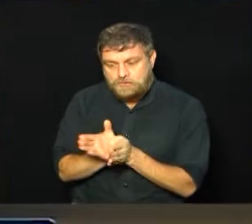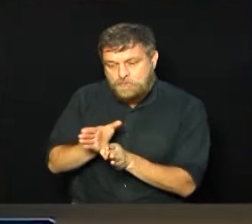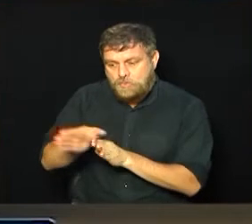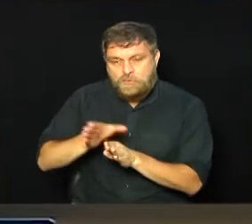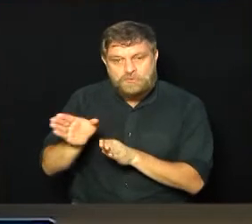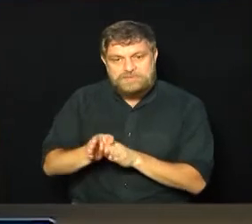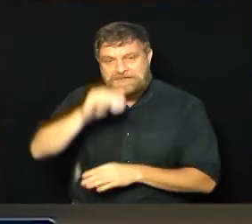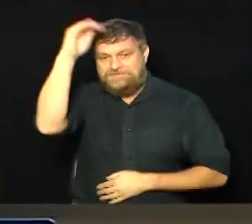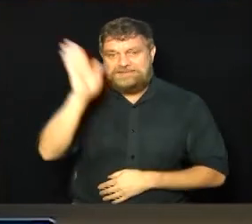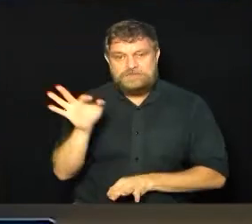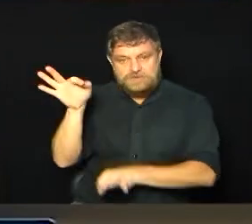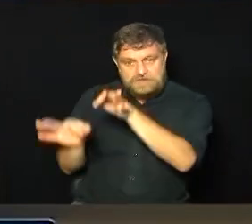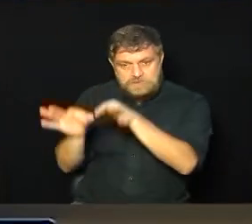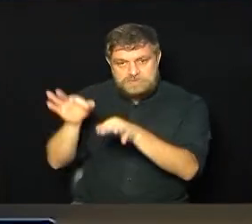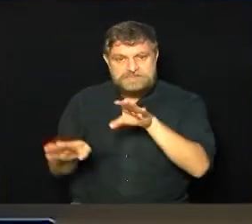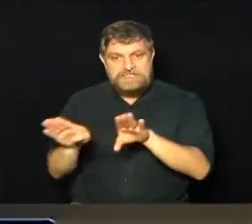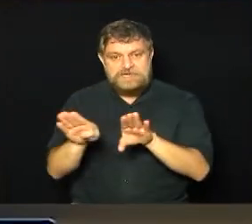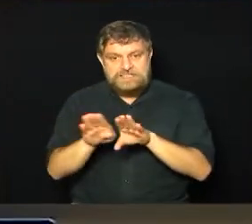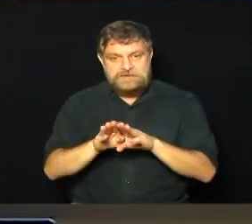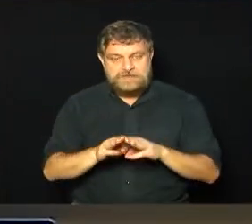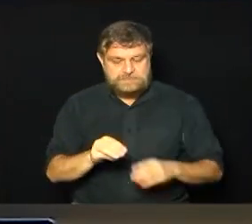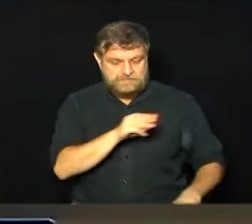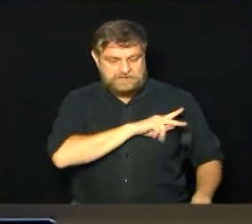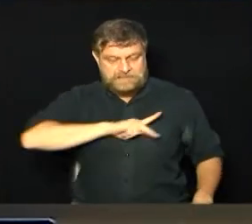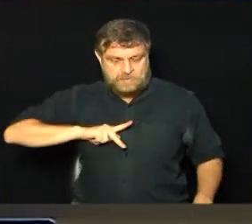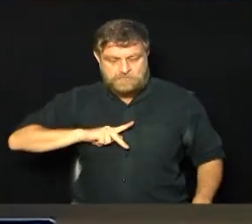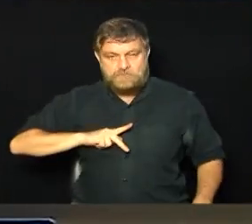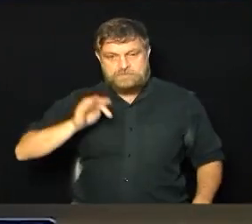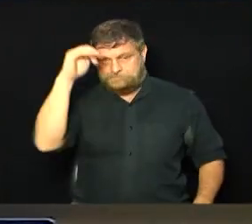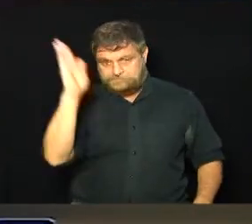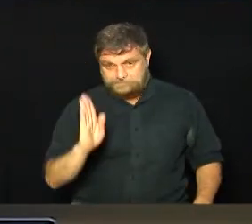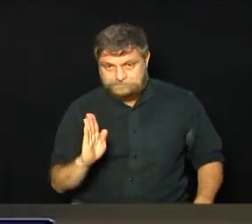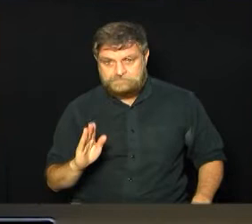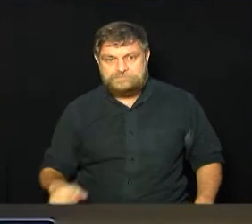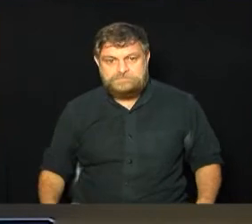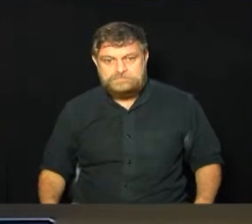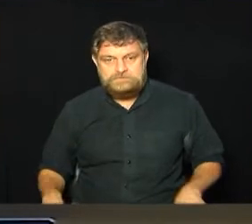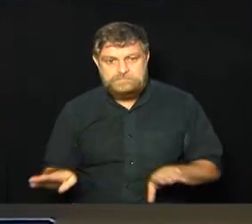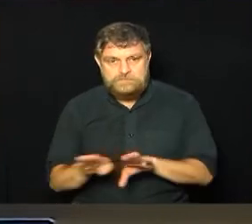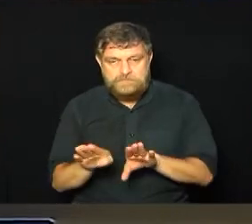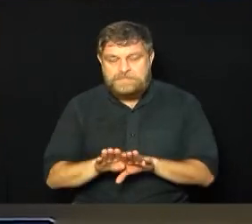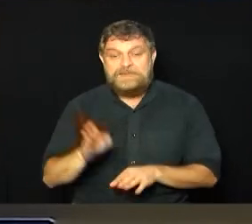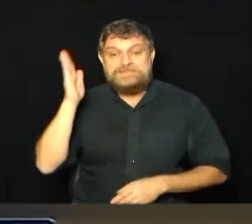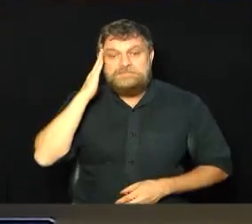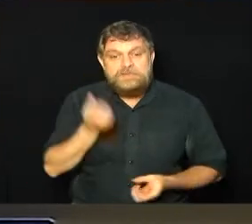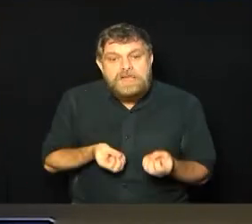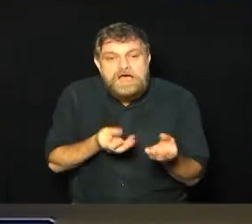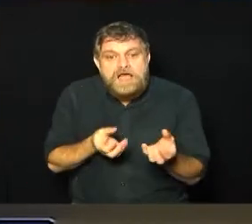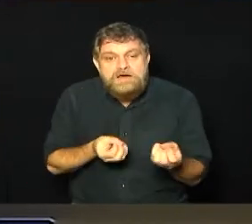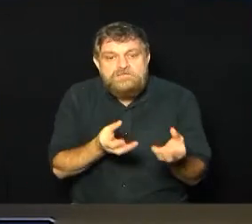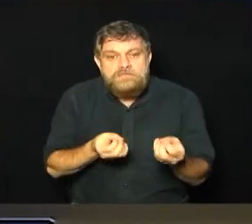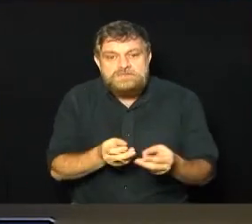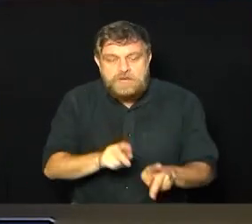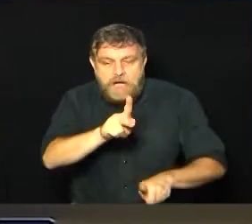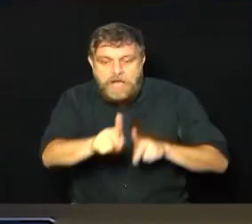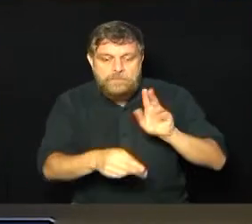do Conselho Nacional do Ministério Público Federal, e a par das informações obtidas da consulta